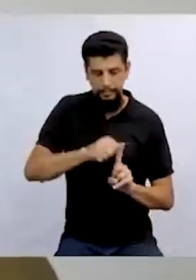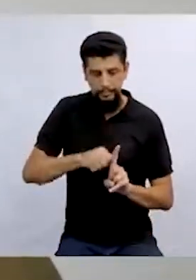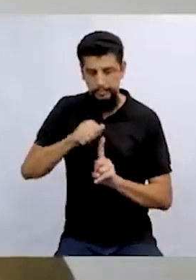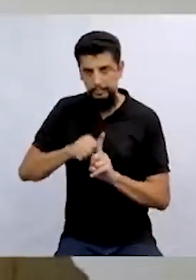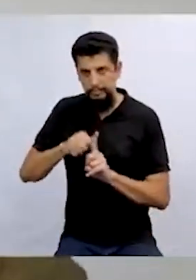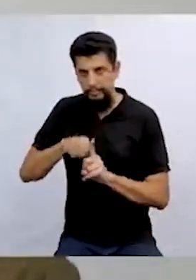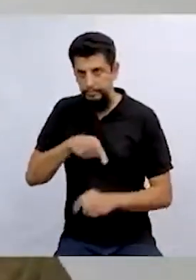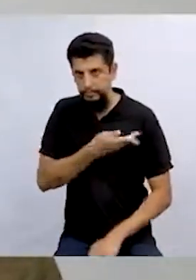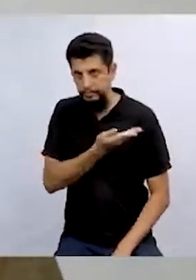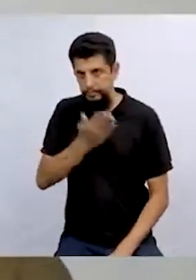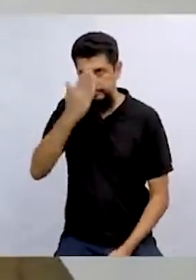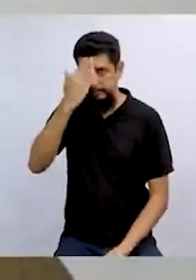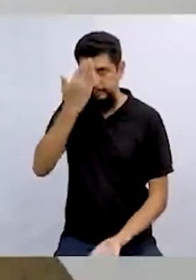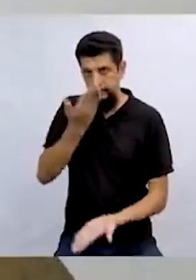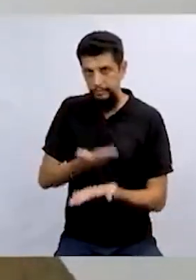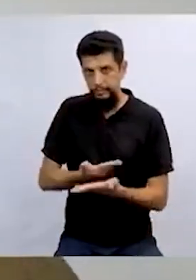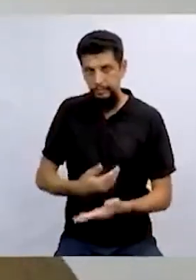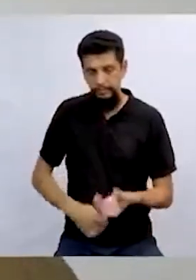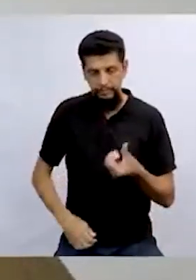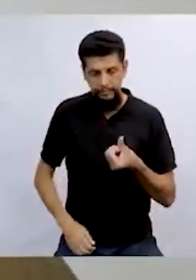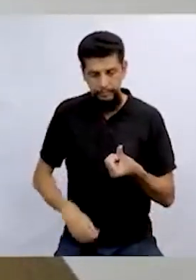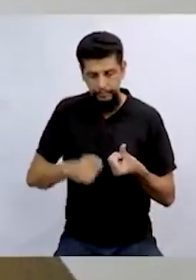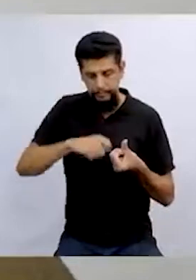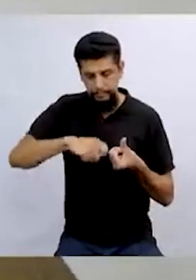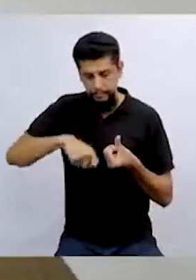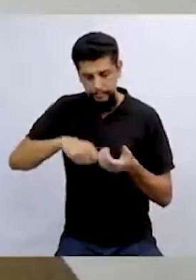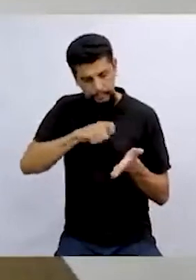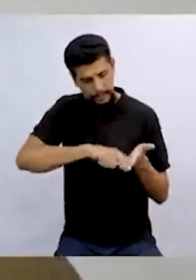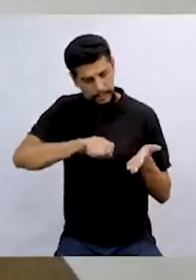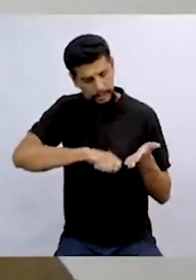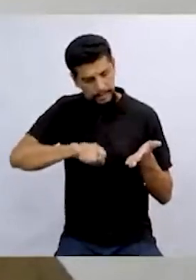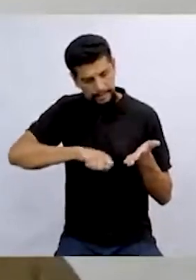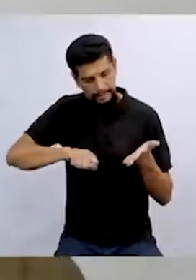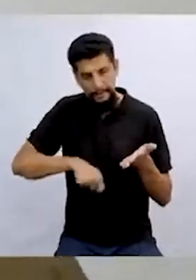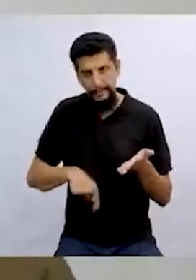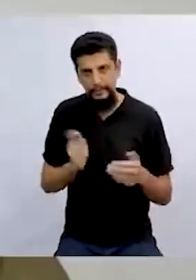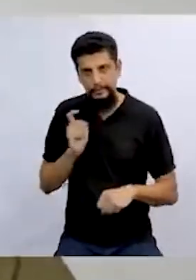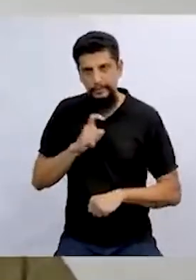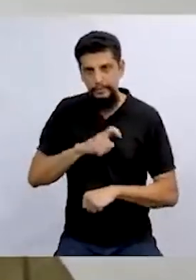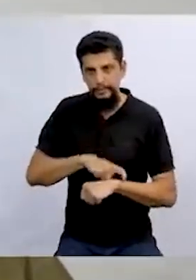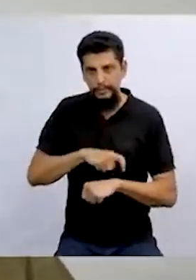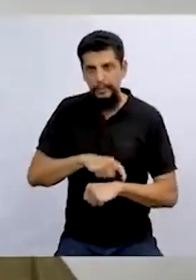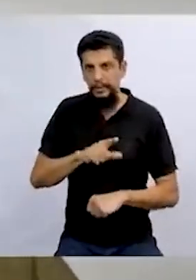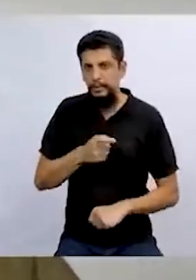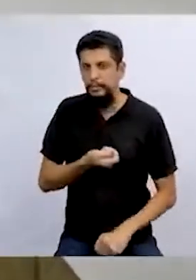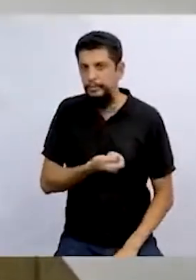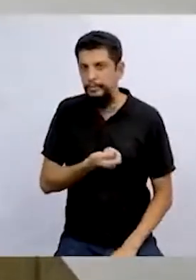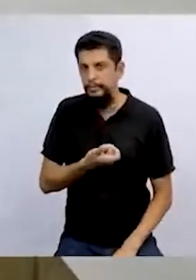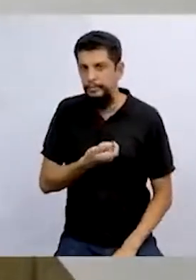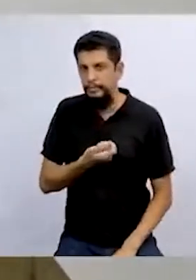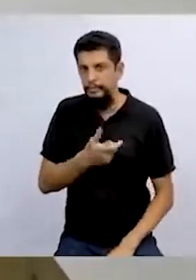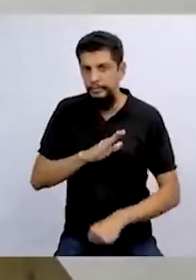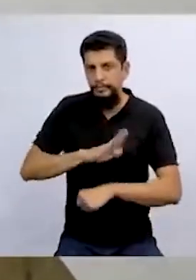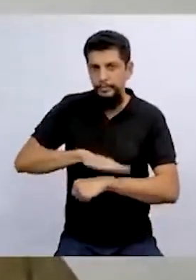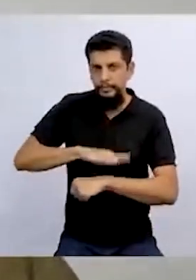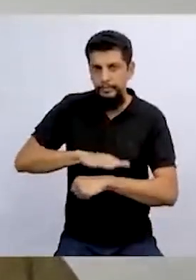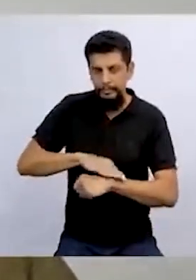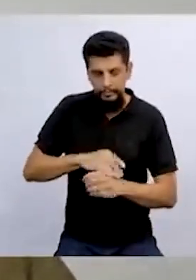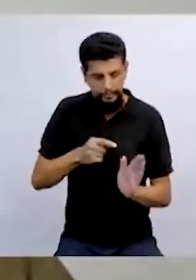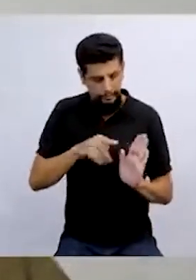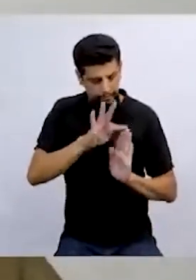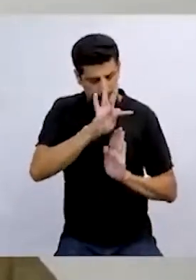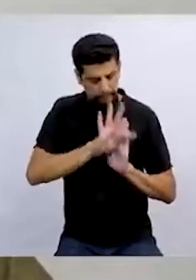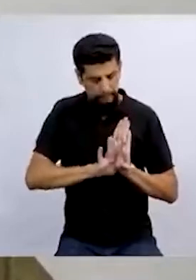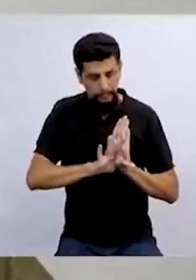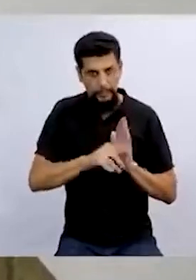pronto. Vocês acreditam? Eu levei seis meses escrevendo. Na época, eu tinha pouco tempo para mexer no